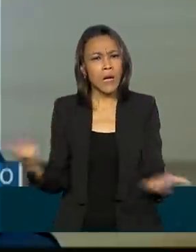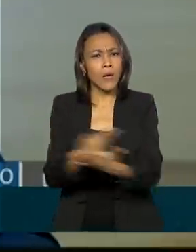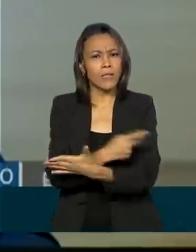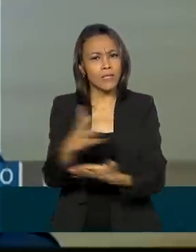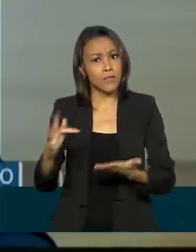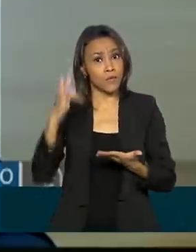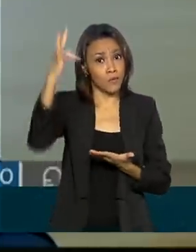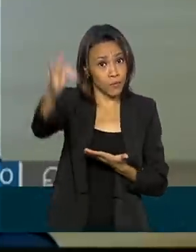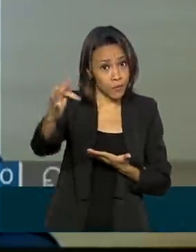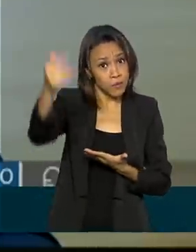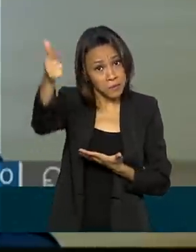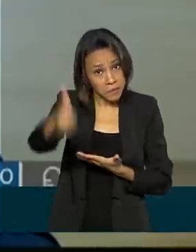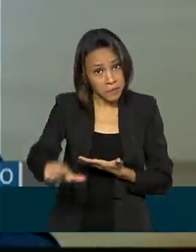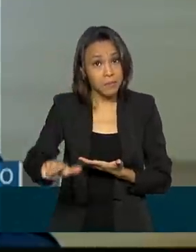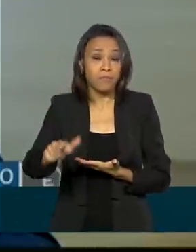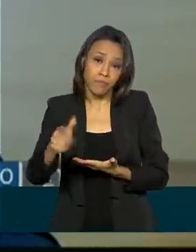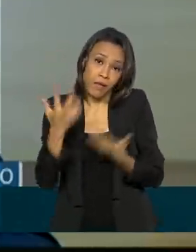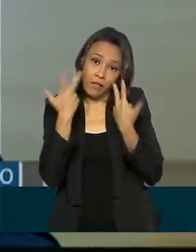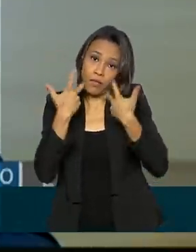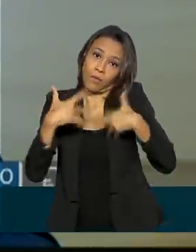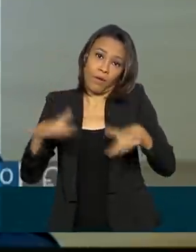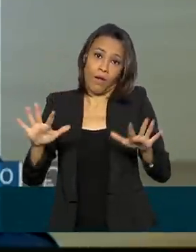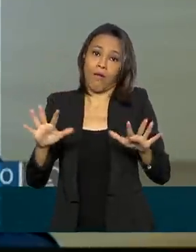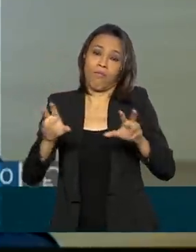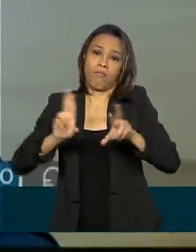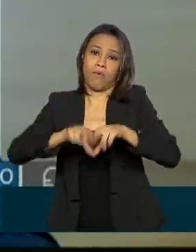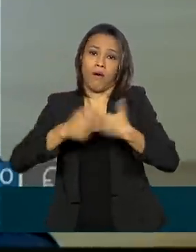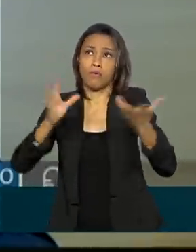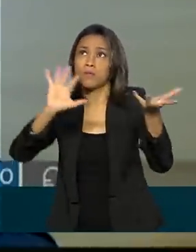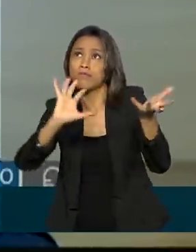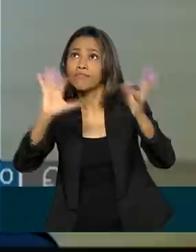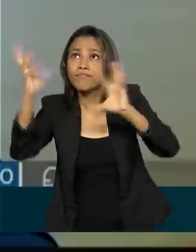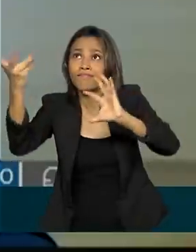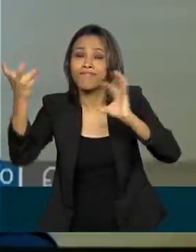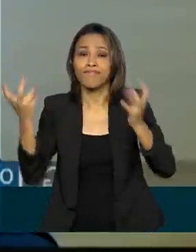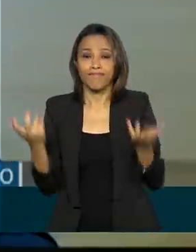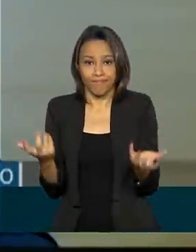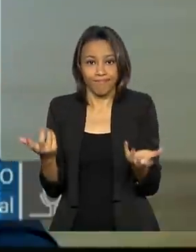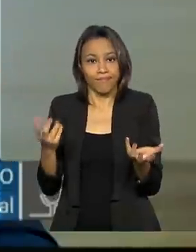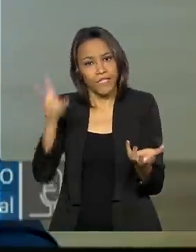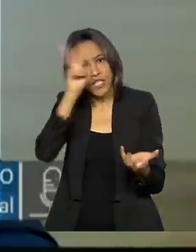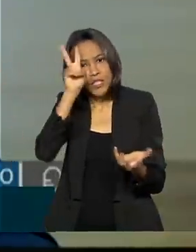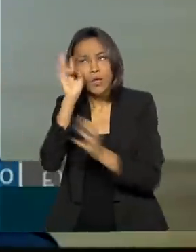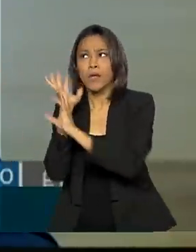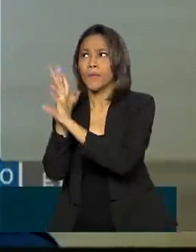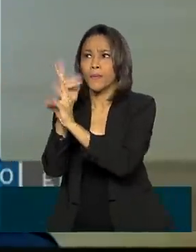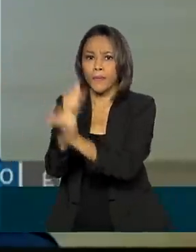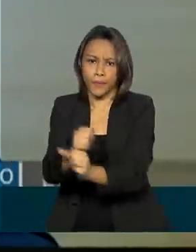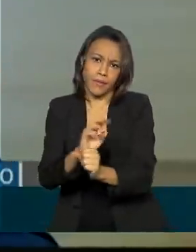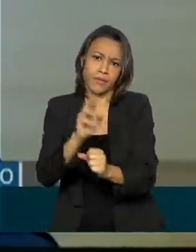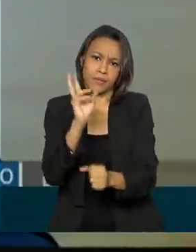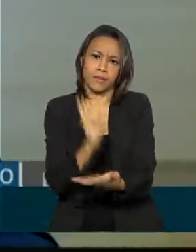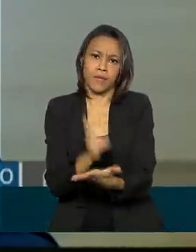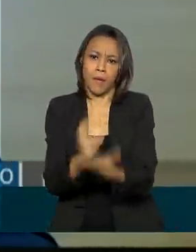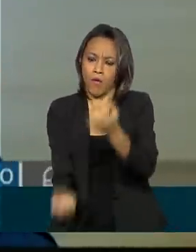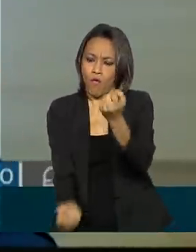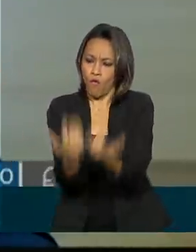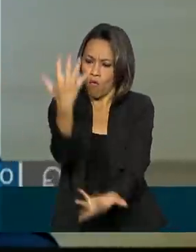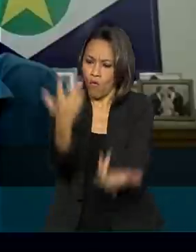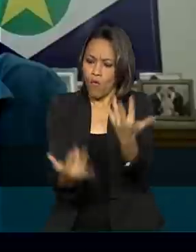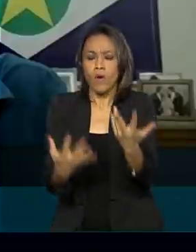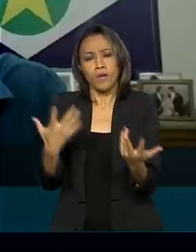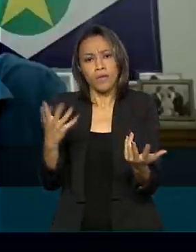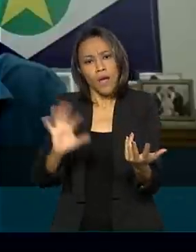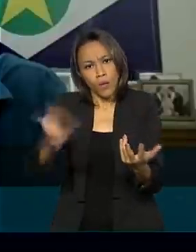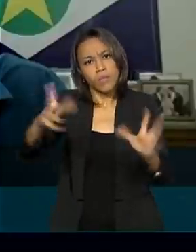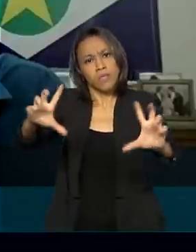natural que aconteça, dado as próprias condições climáticas, geográficas, históricas, que eles sejam em uma proporção muito